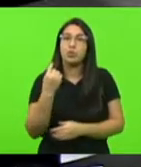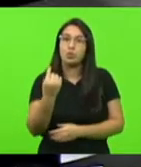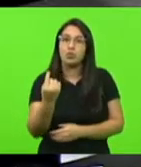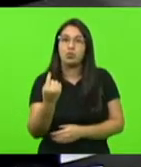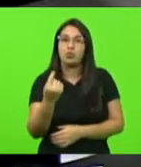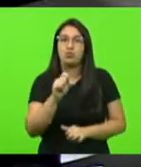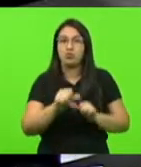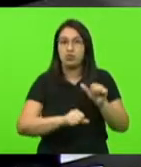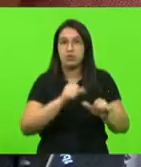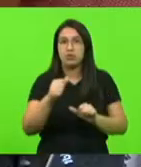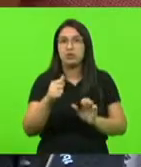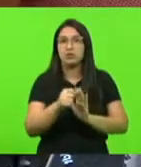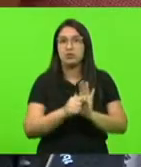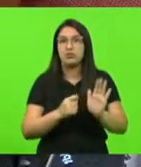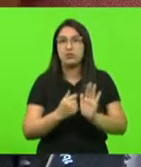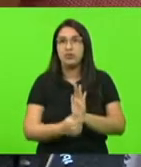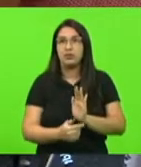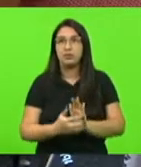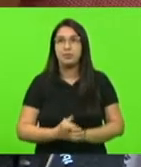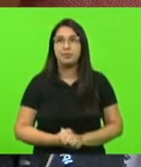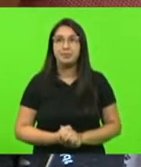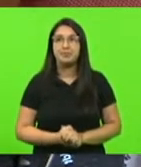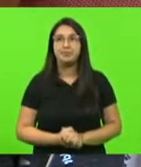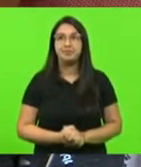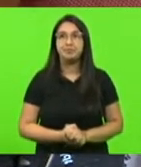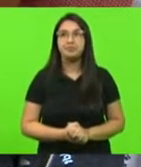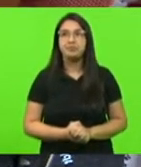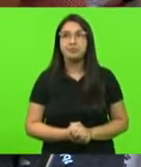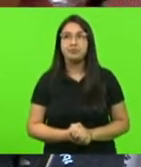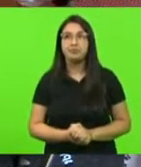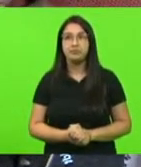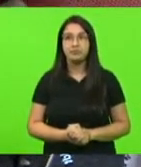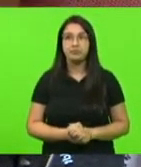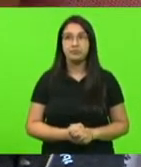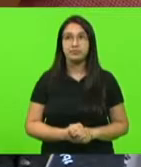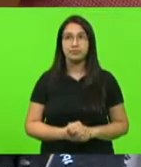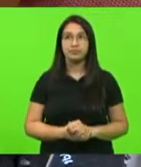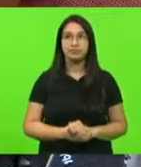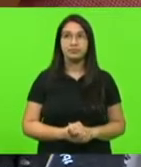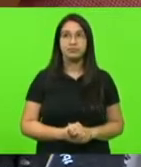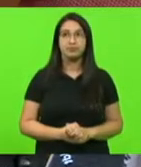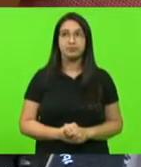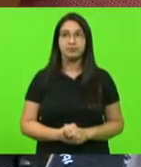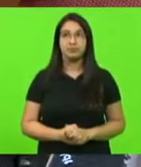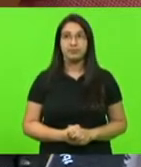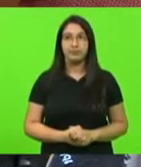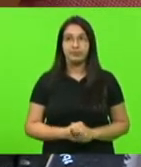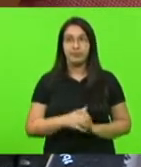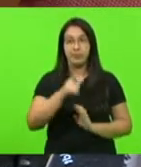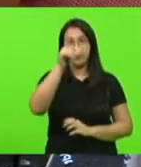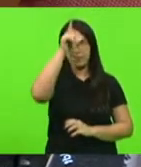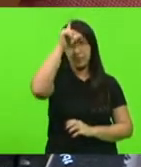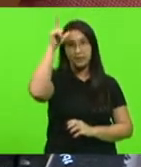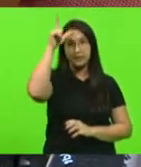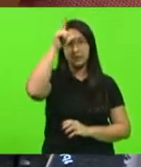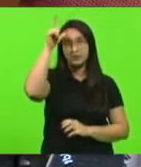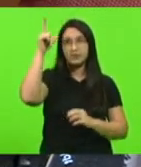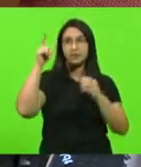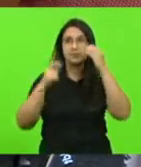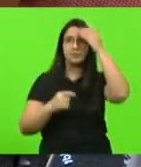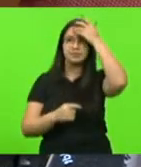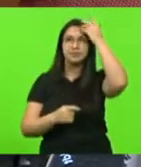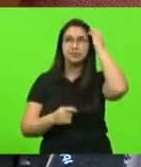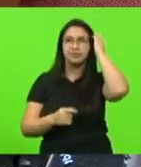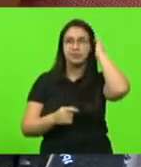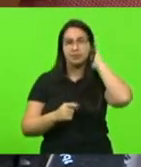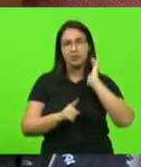manutenção do veto. Presidente, presidente. O que está no final da pandemia? Quem, por gentileza? Deputado Sargento Lima. Deputado Sargento Lima. Só perguntar para o líder